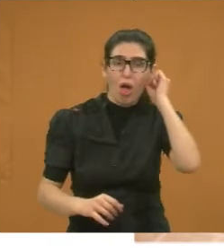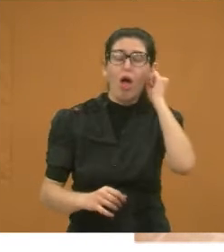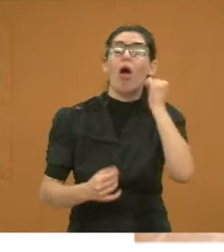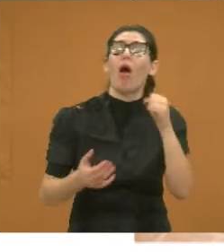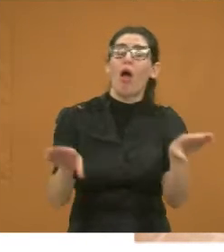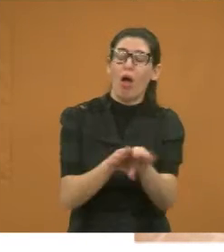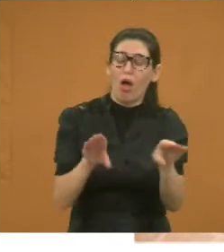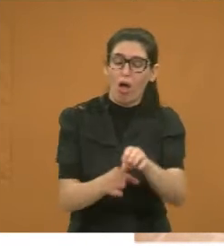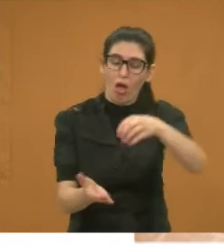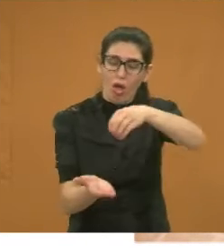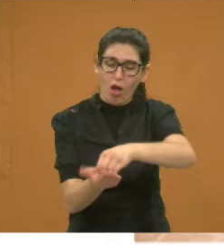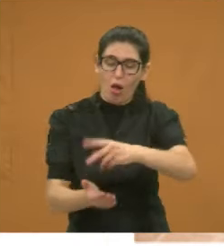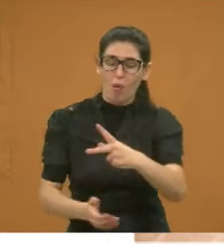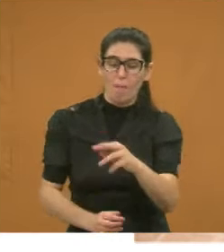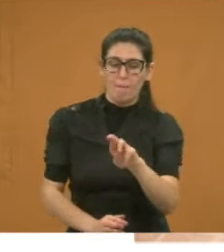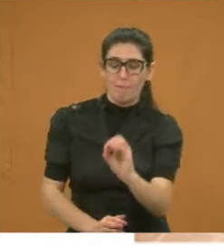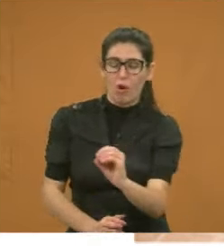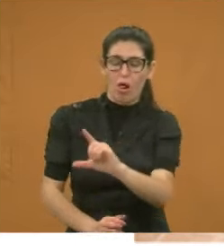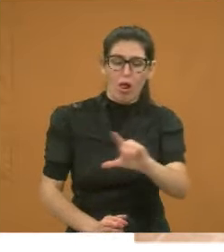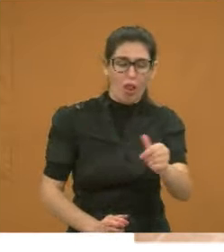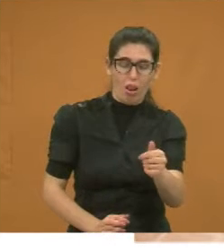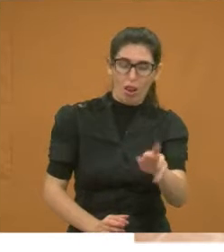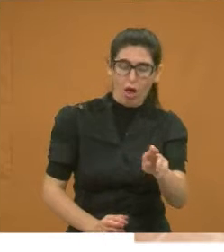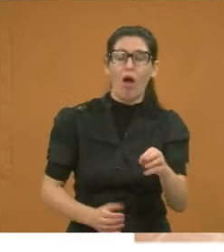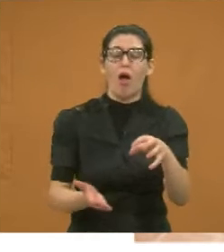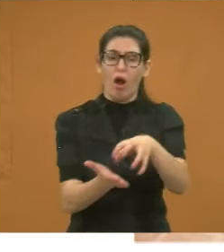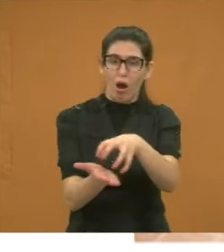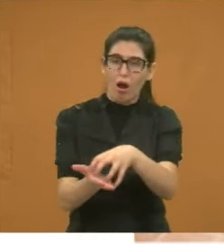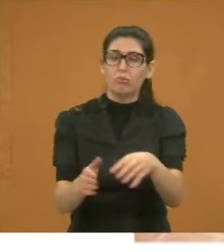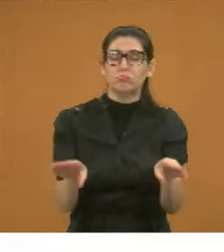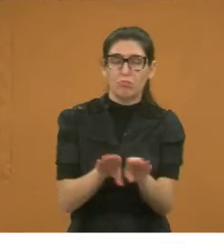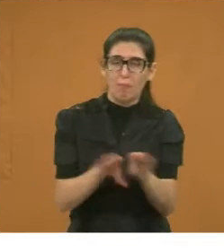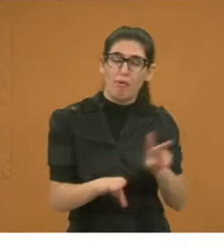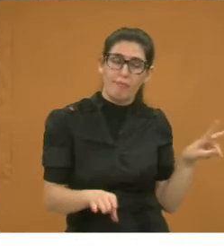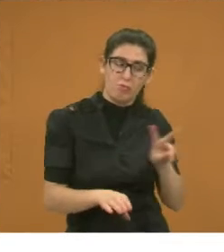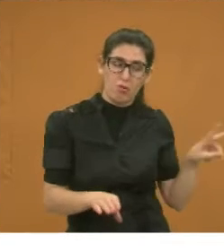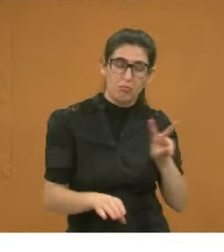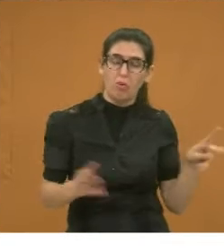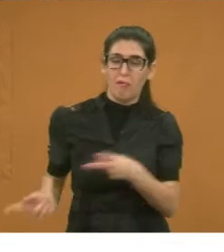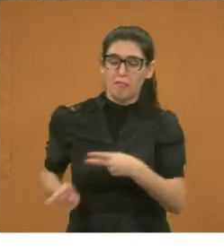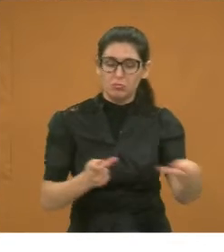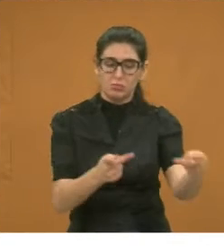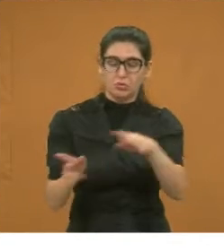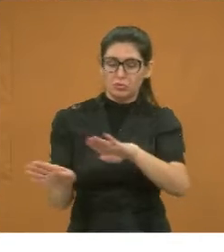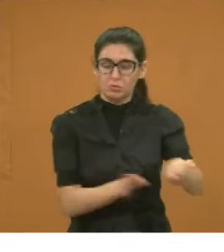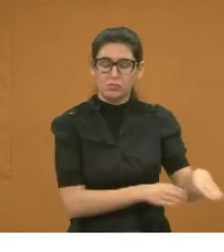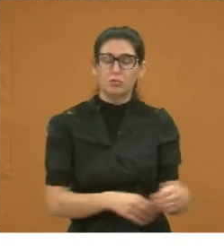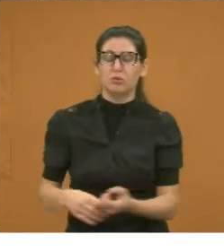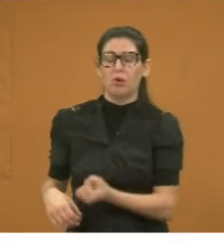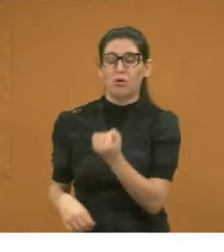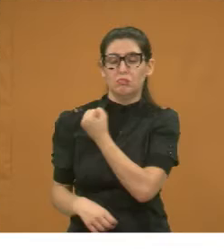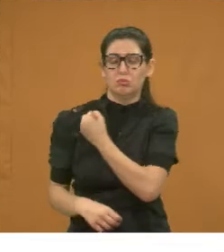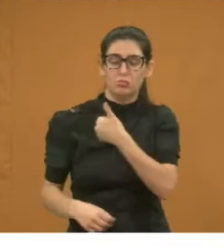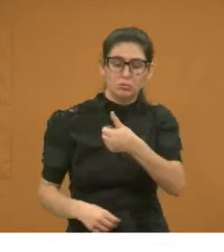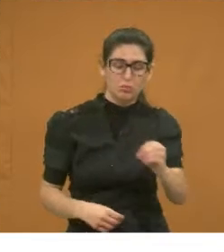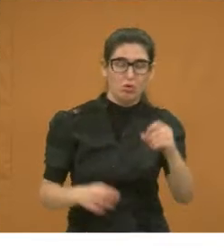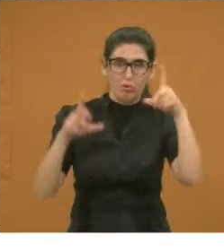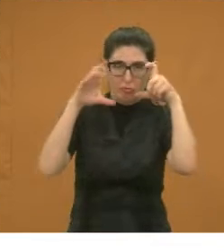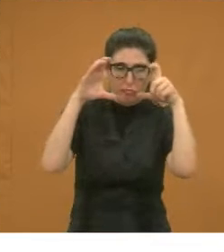a Prolar, estiveram tudo lá. E alguns vereadores. A foto 10. Falta de câmara